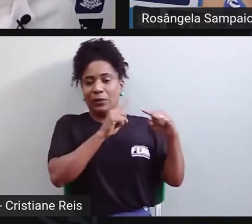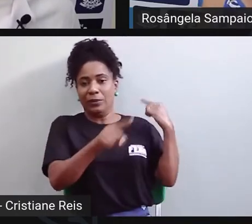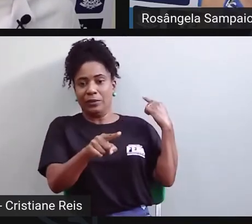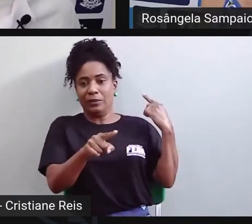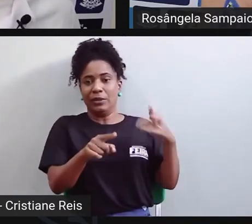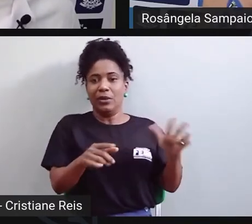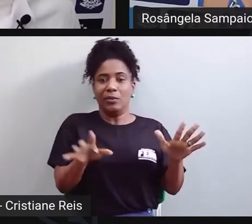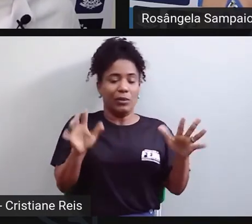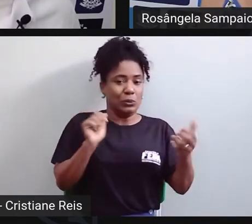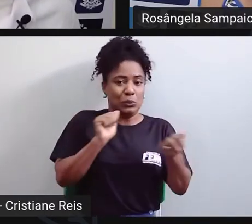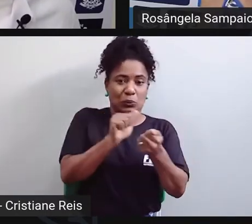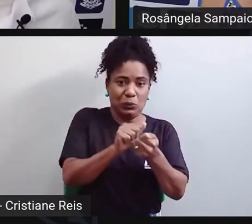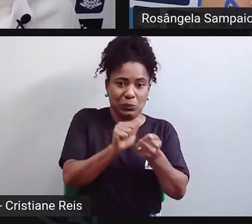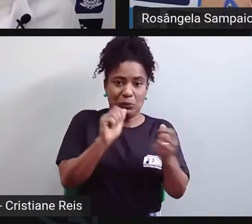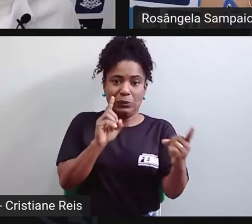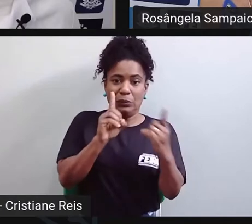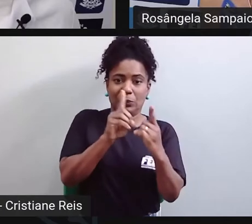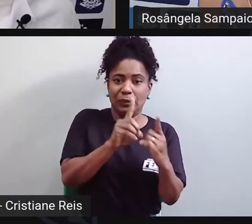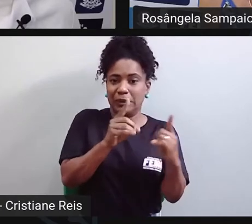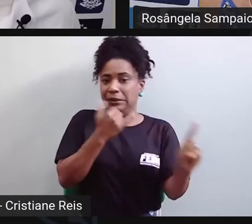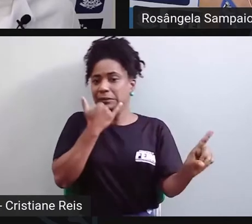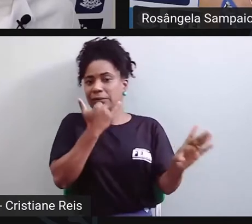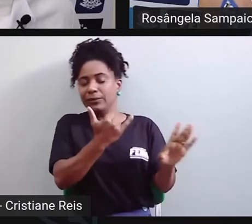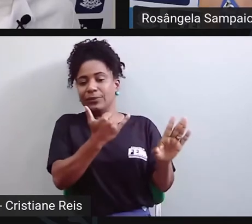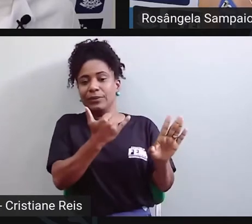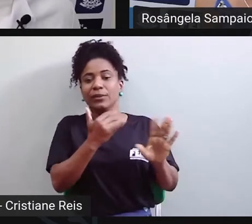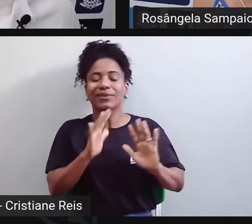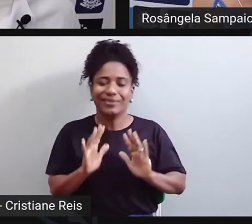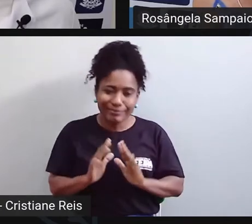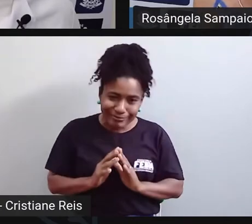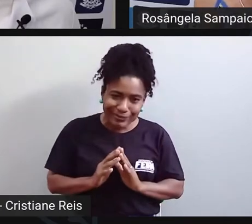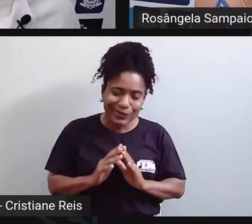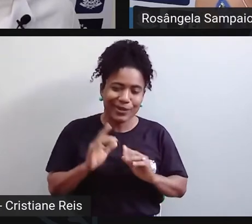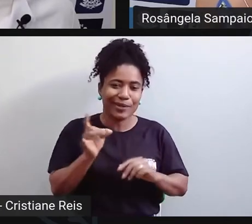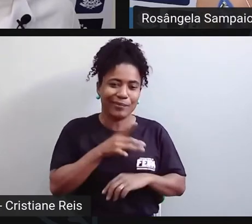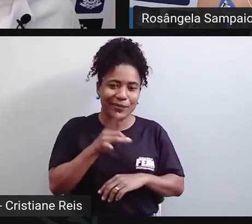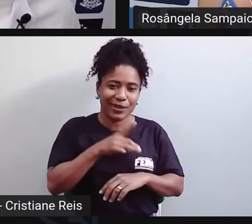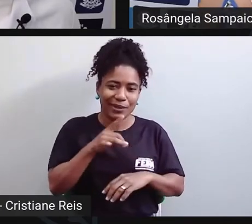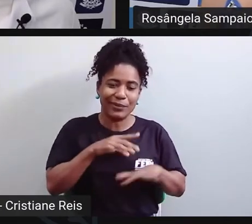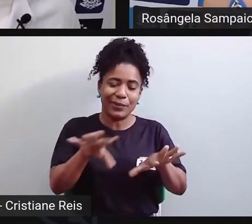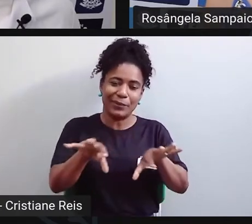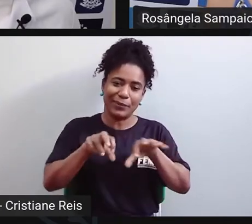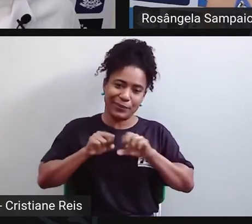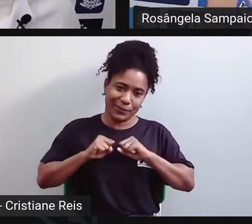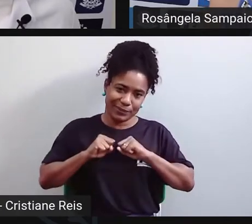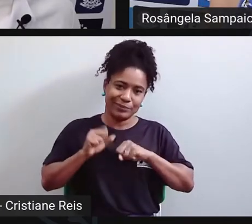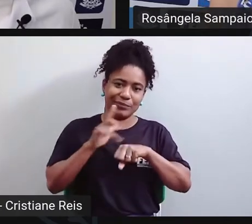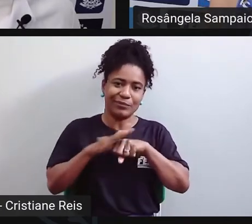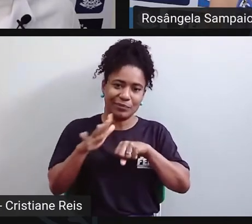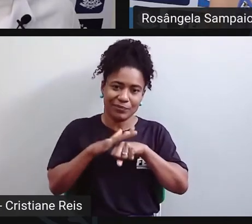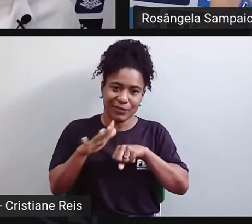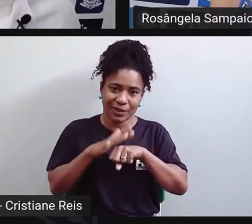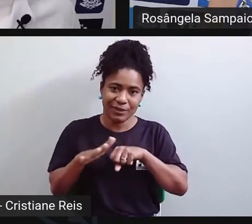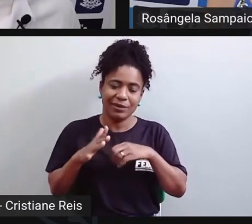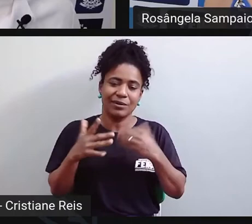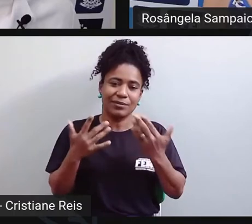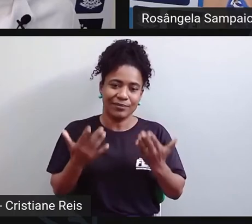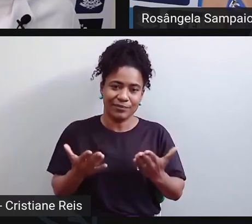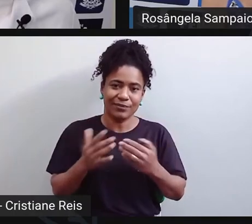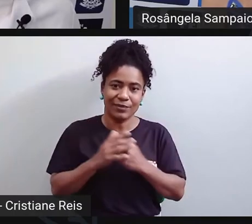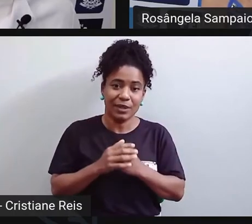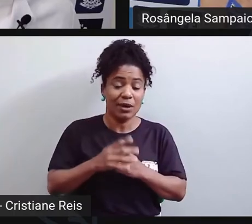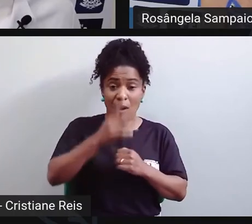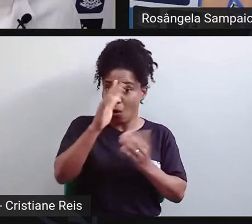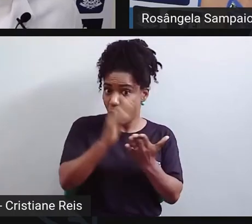que eu gosto para não me contaminar, né, e muitas vezes, aquelas pessoas que já tinham um